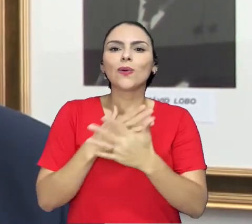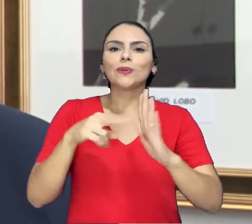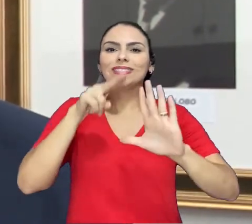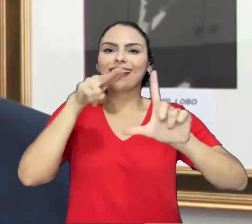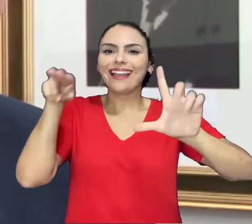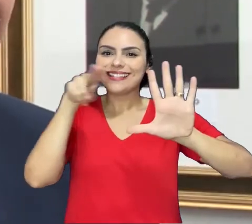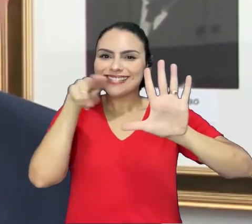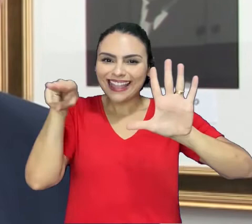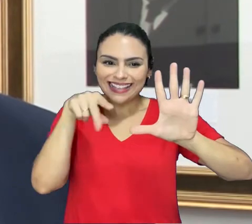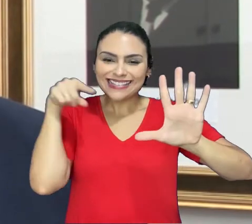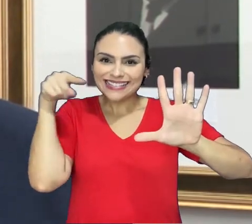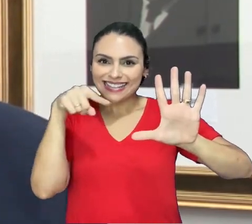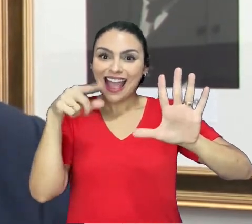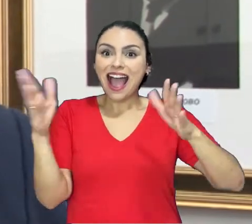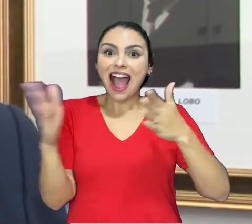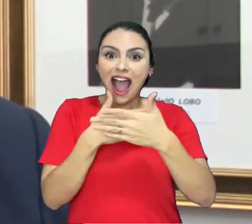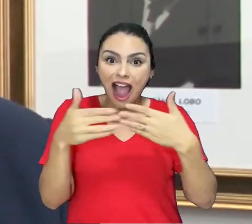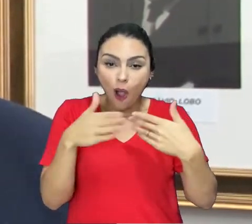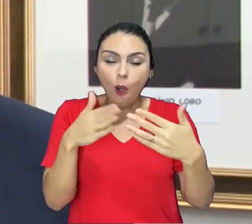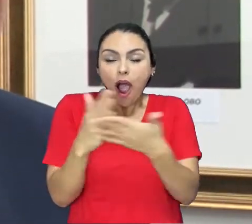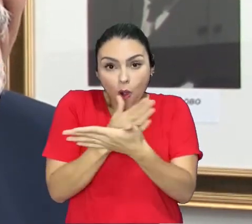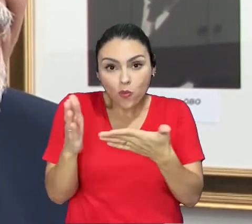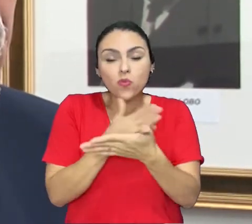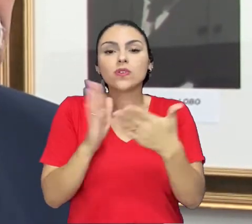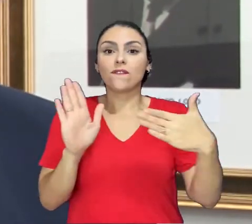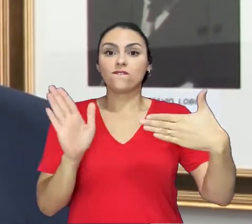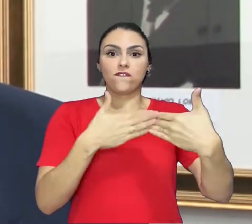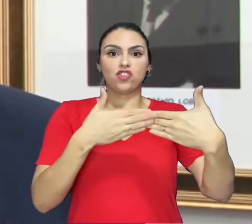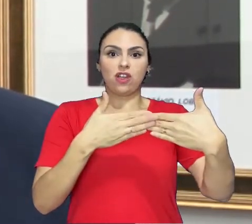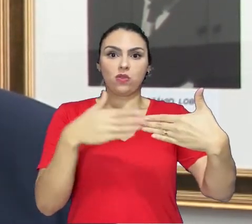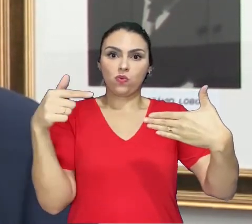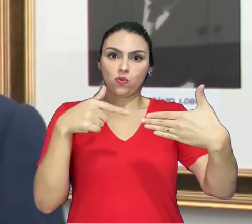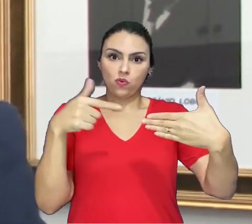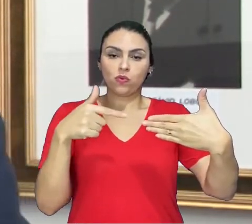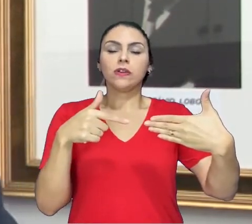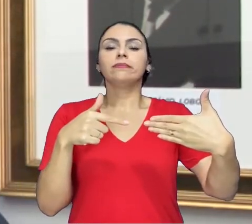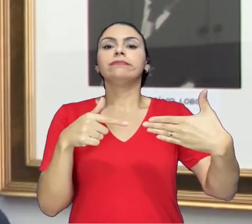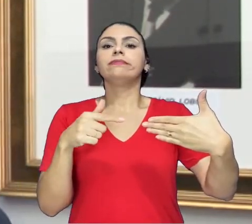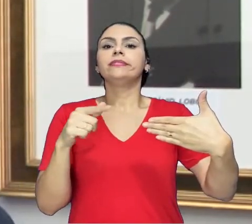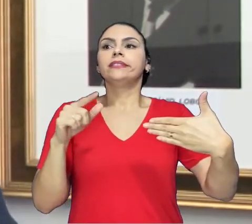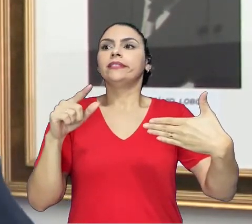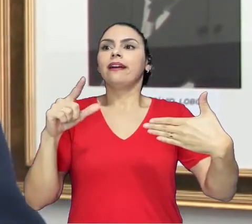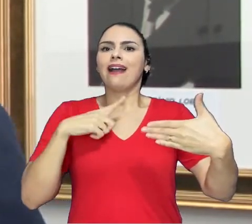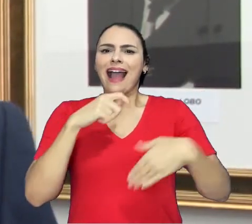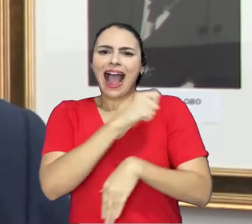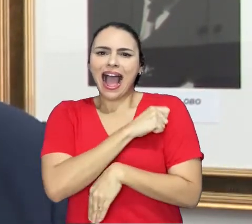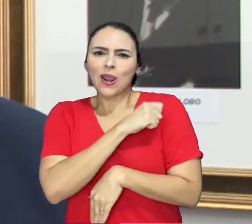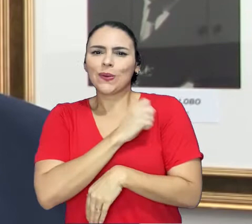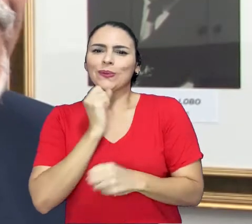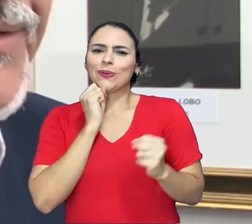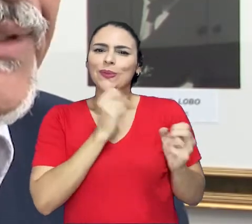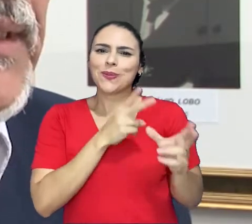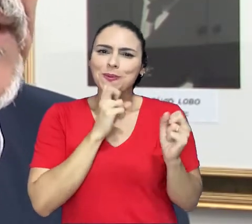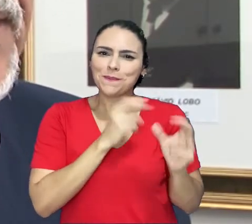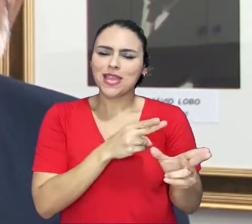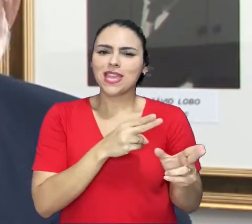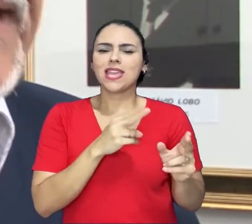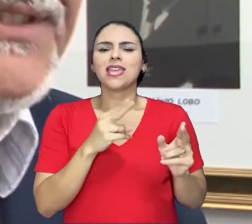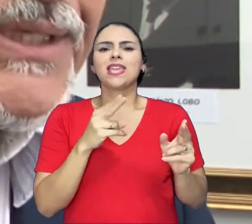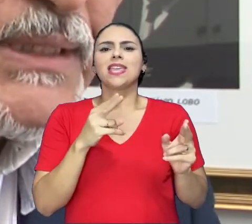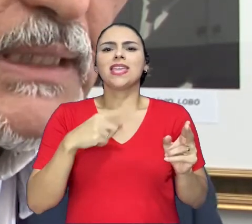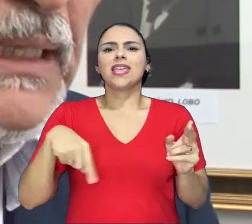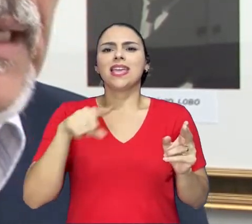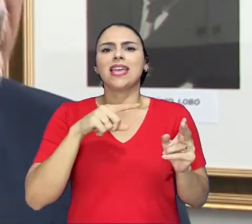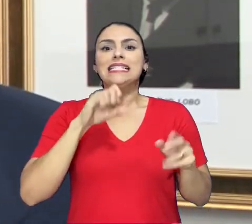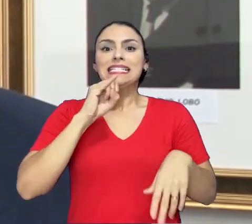algumas residências universitárias bloqueadas para receber, porventura, alguns estudantes que